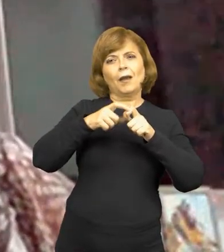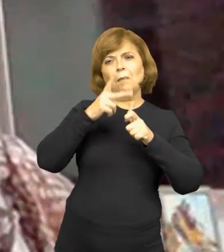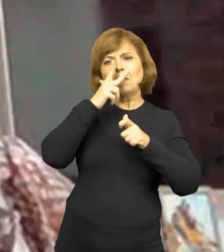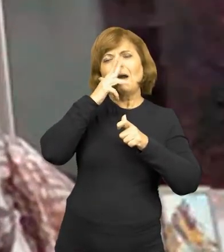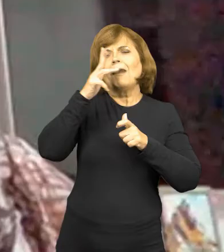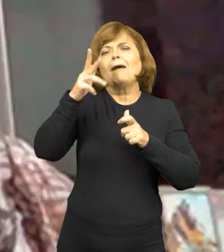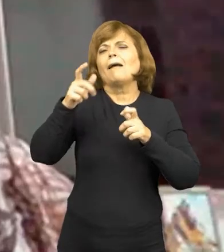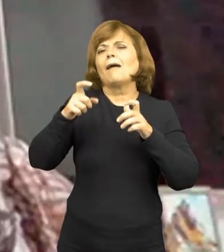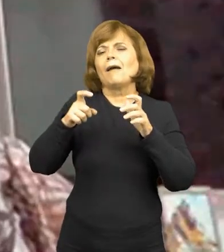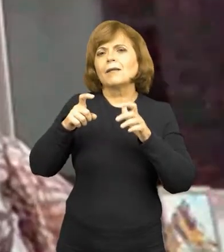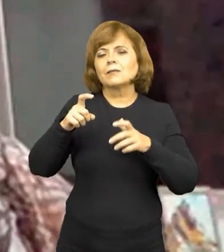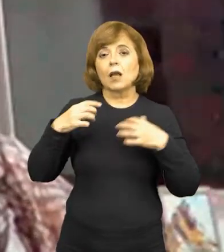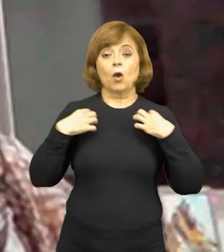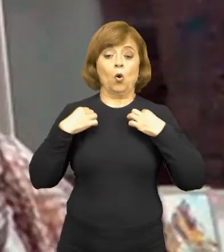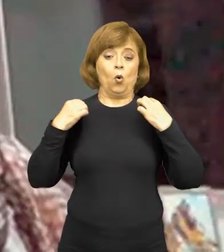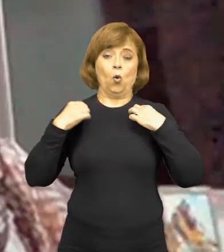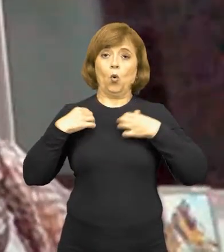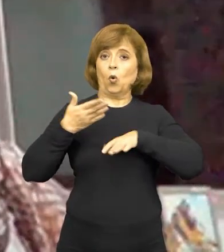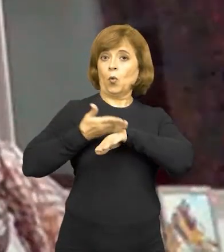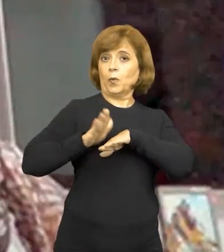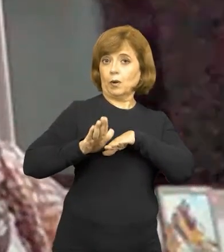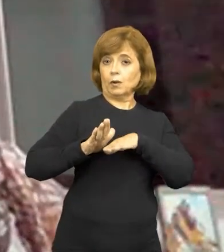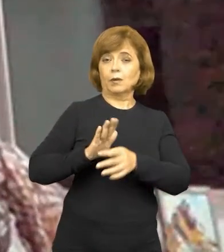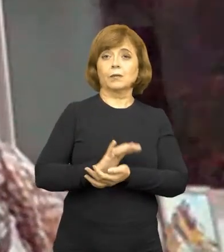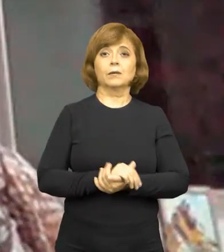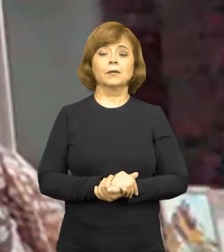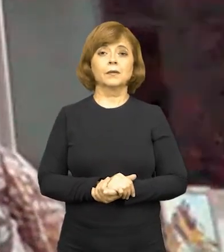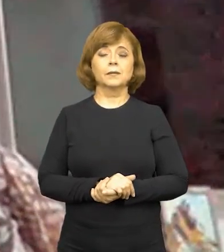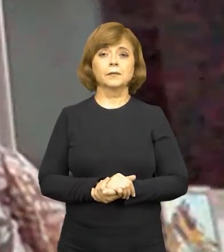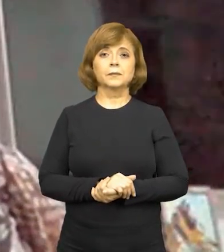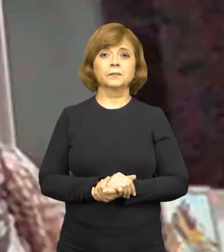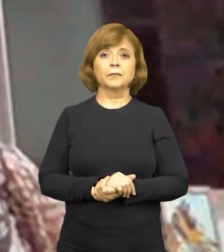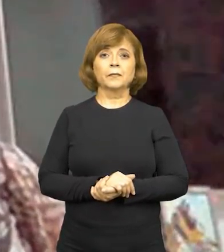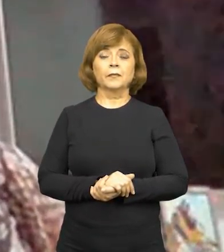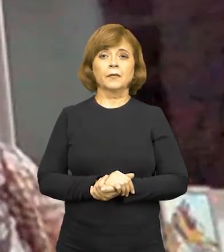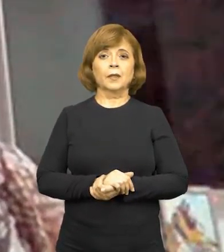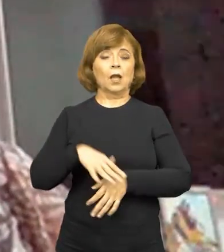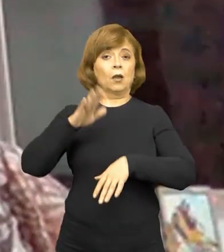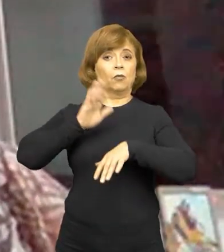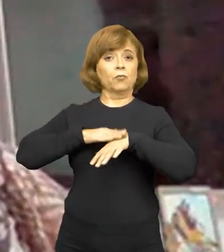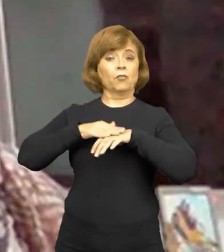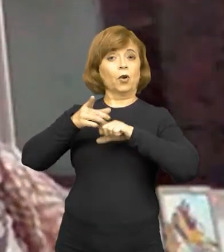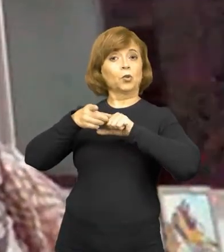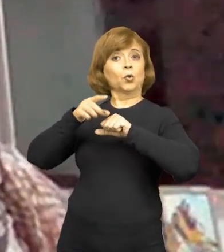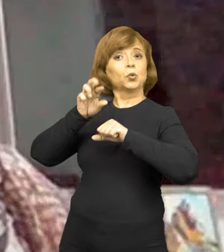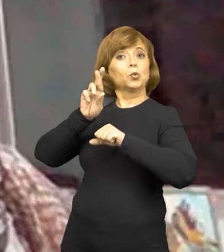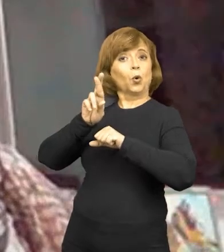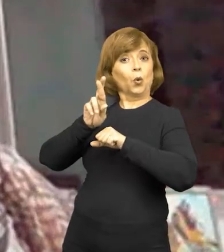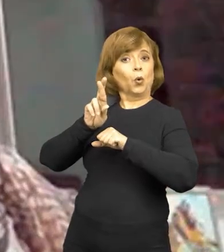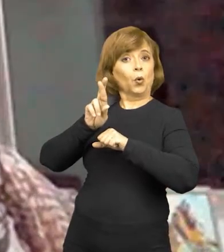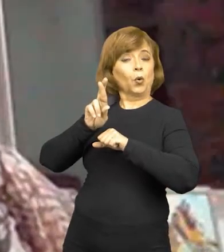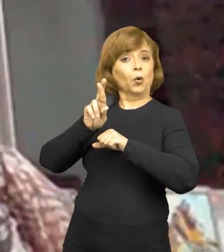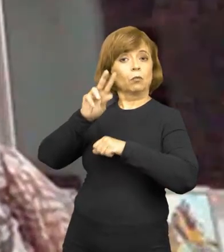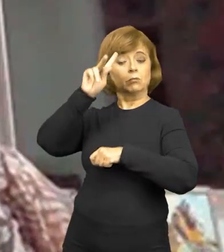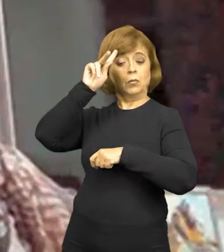Por exemplo, a roupa branca, se autodenominando doutor, né?